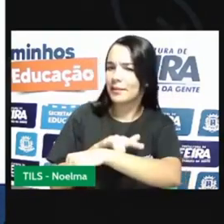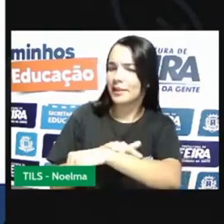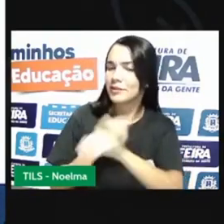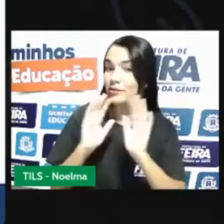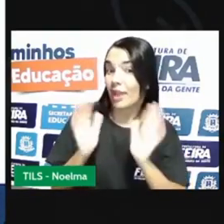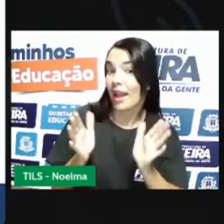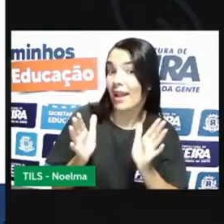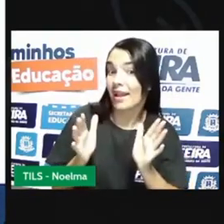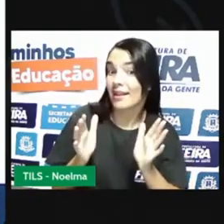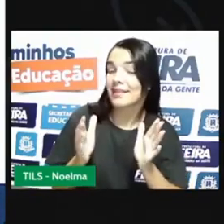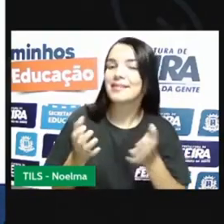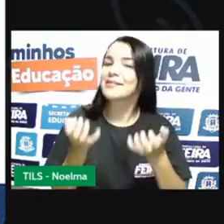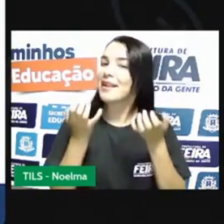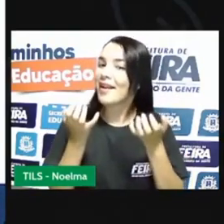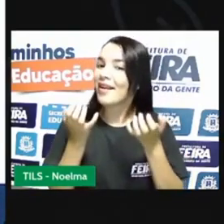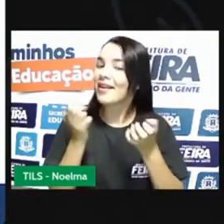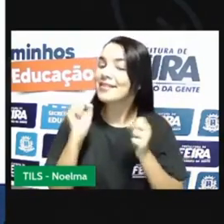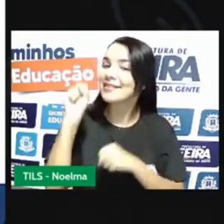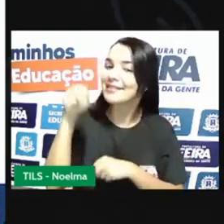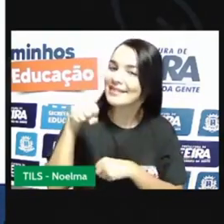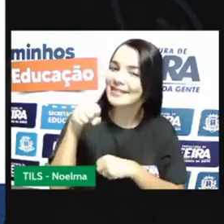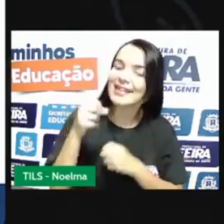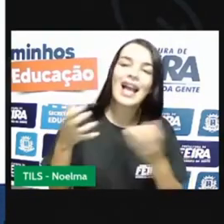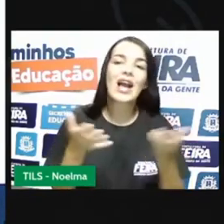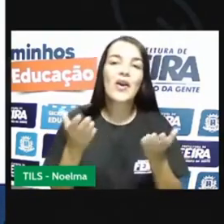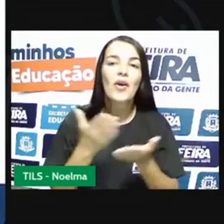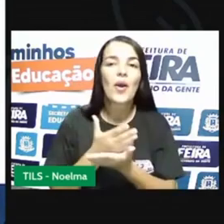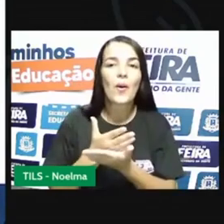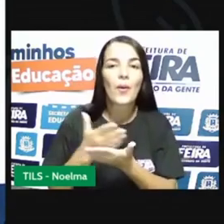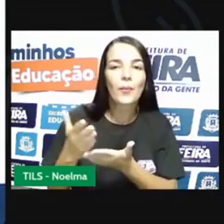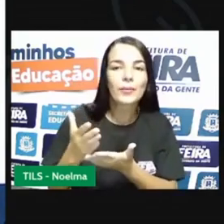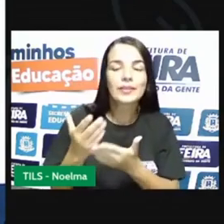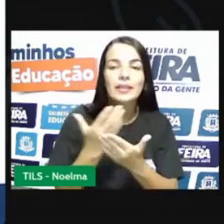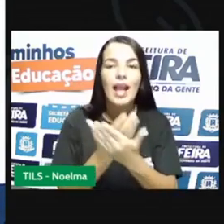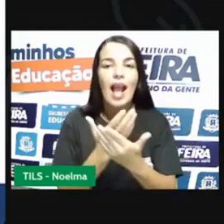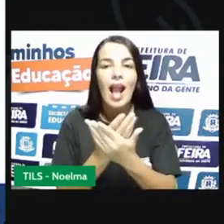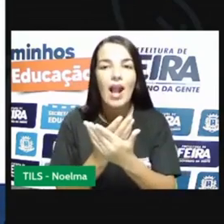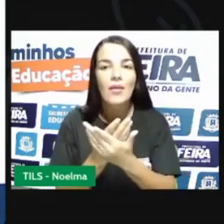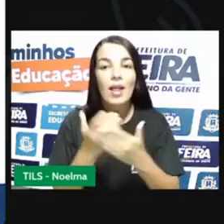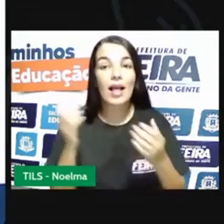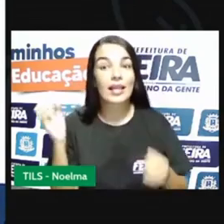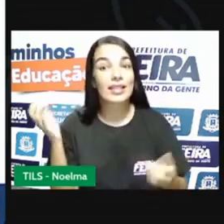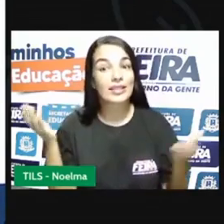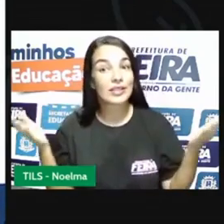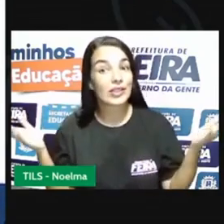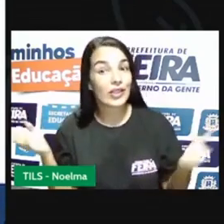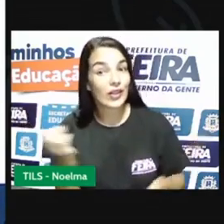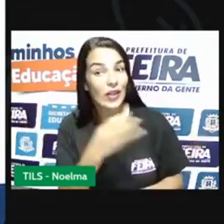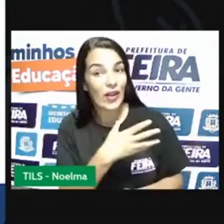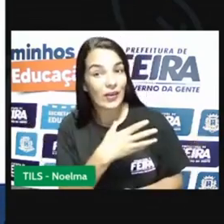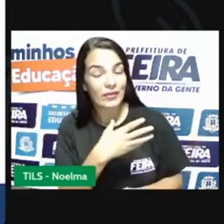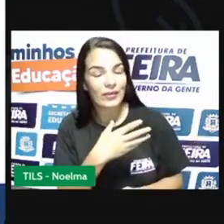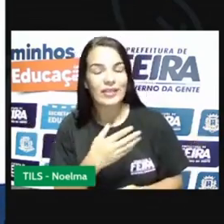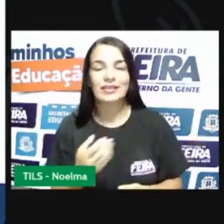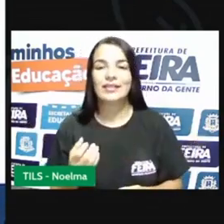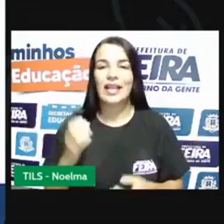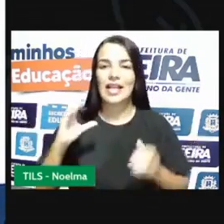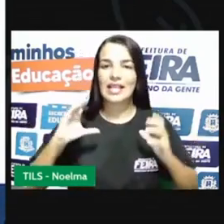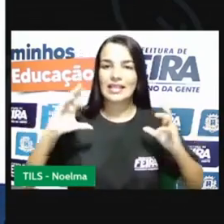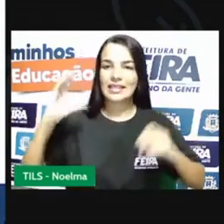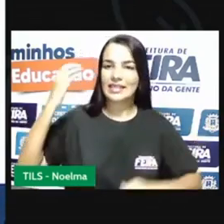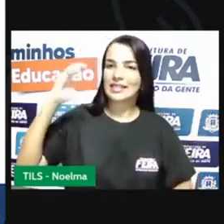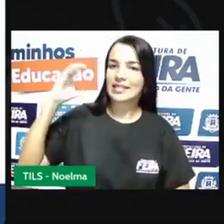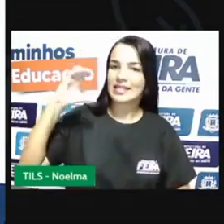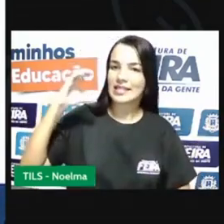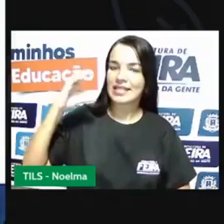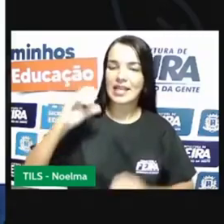Espero que sim, né? Nós vamos agora para mais uma aula, aula de ciências humanas, né? Tivemos a aula anterior